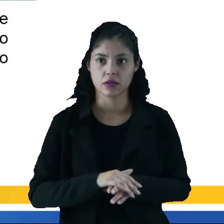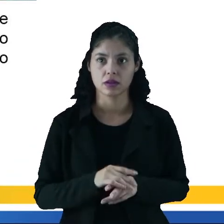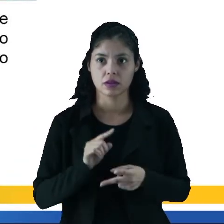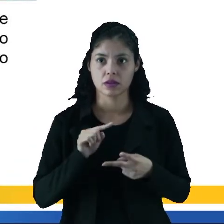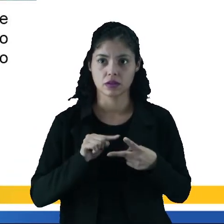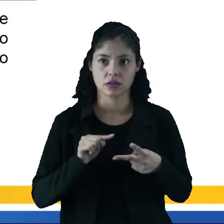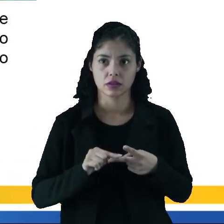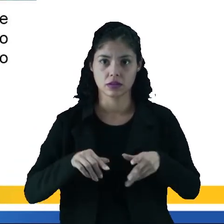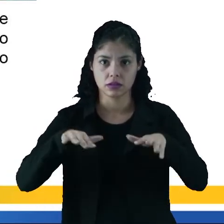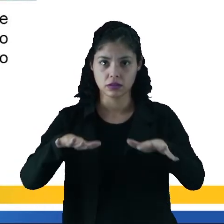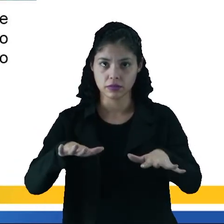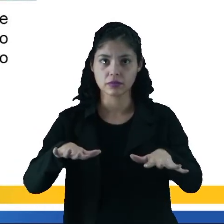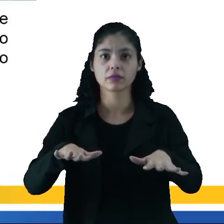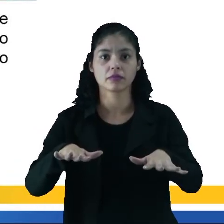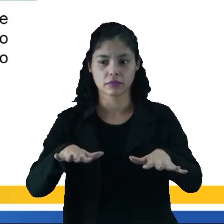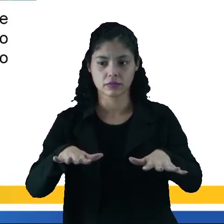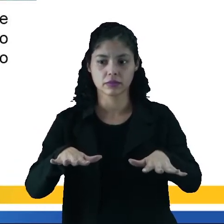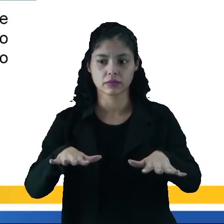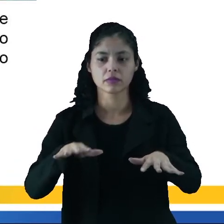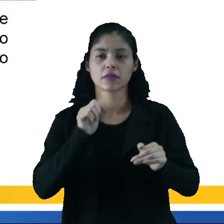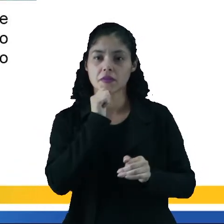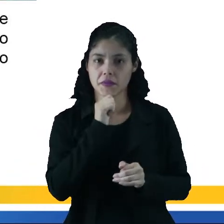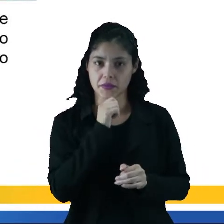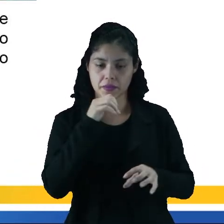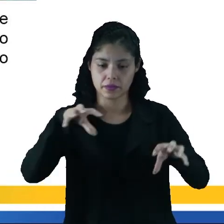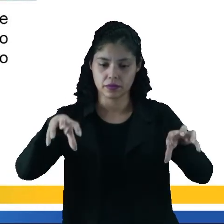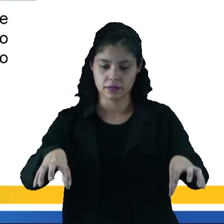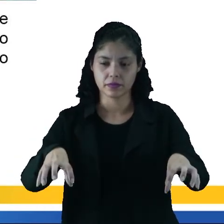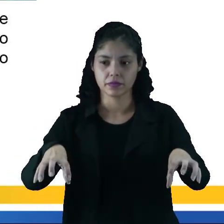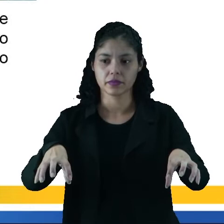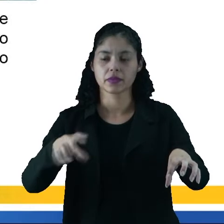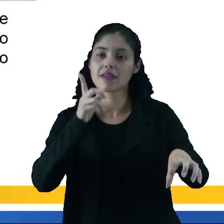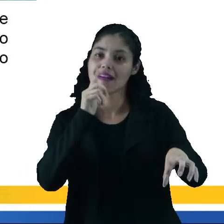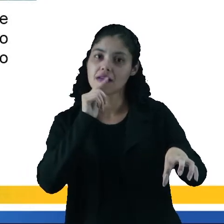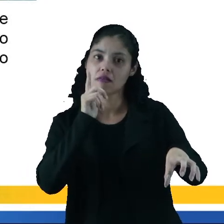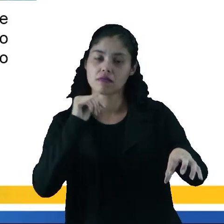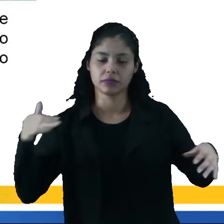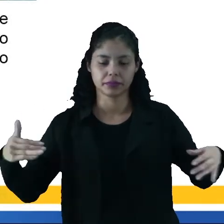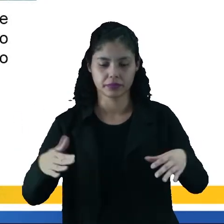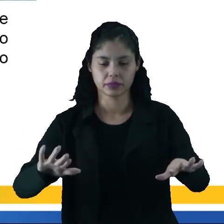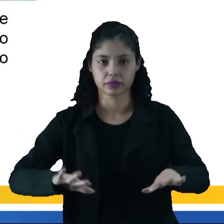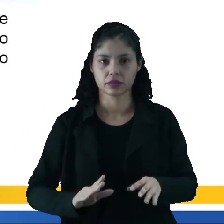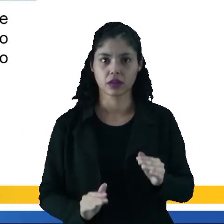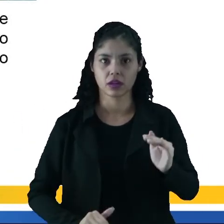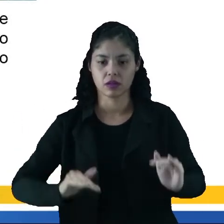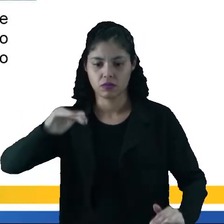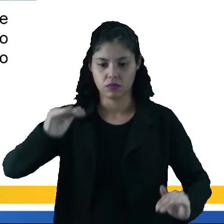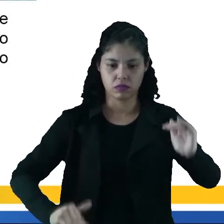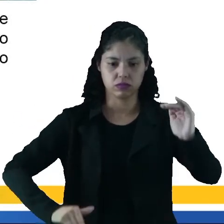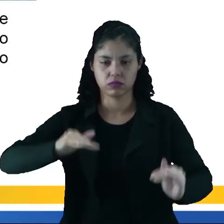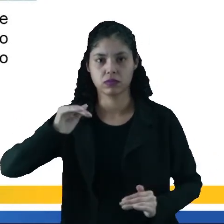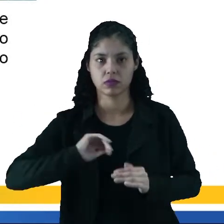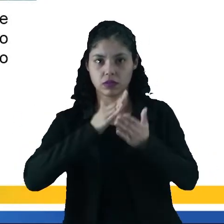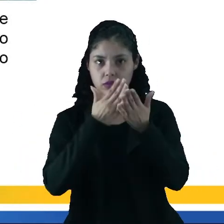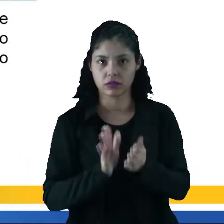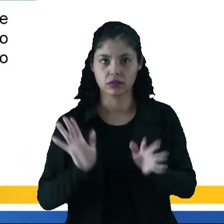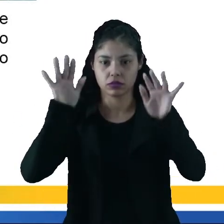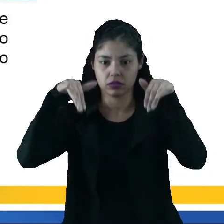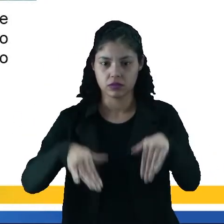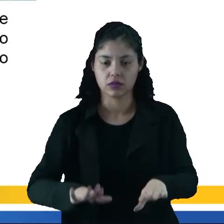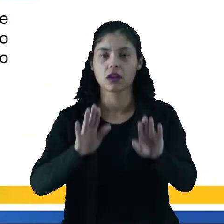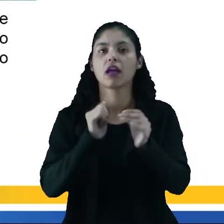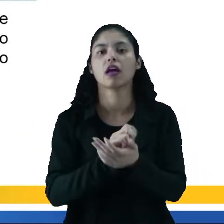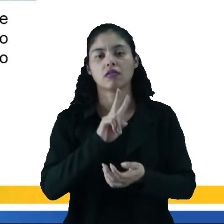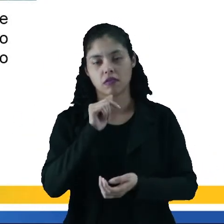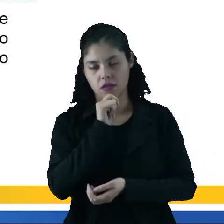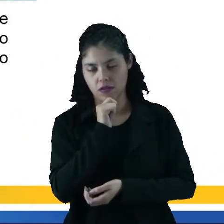braços mecânicos que estão estacionados em cima da lâmina d'água e quanto maior for a intensidade das ondas do mar,